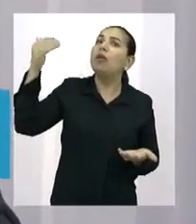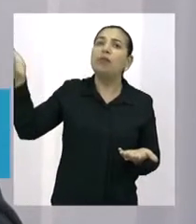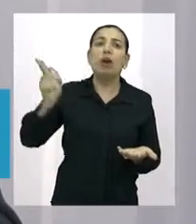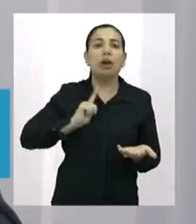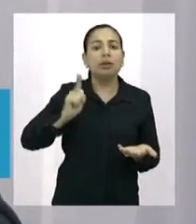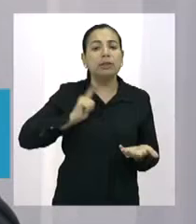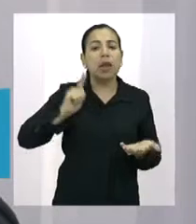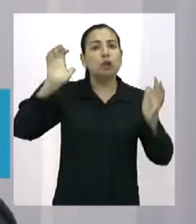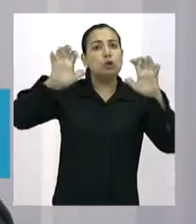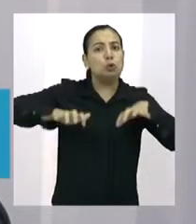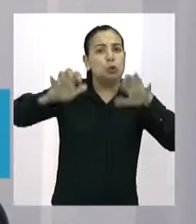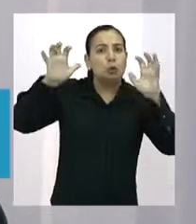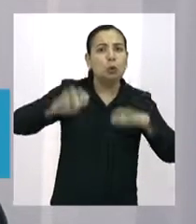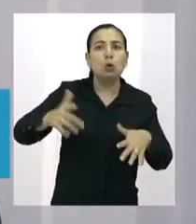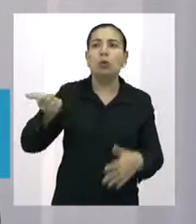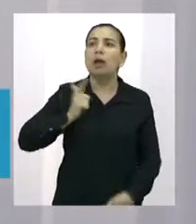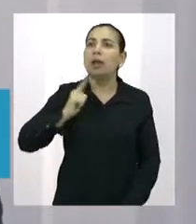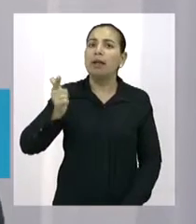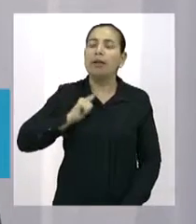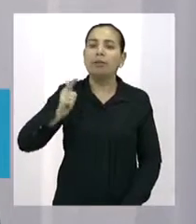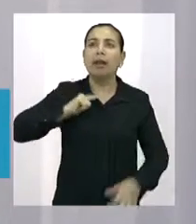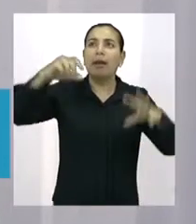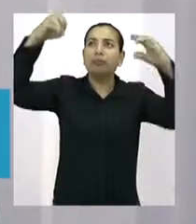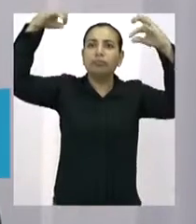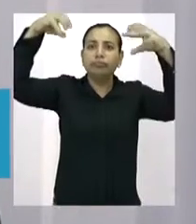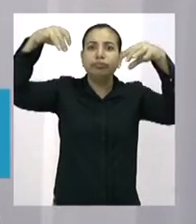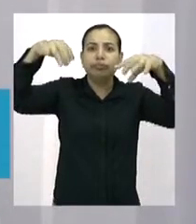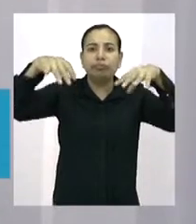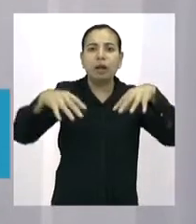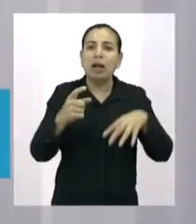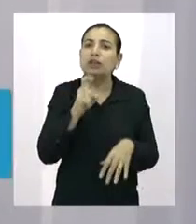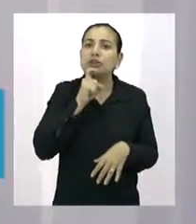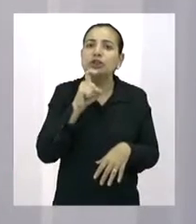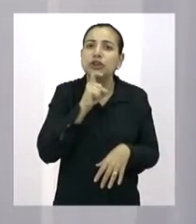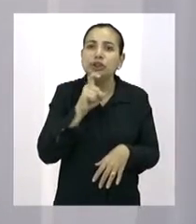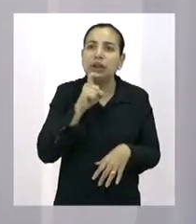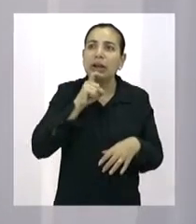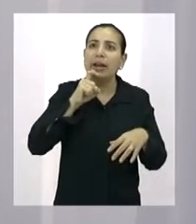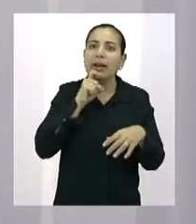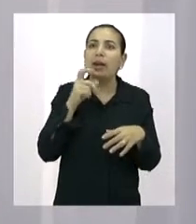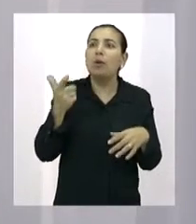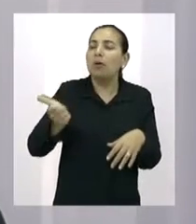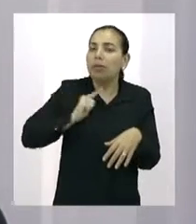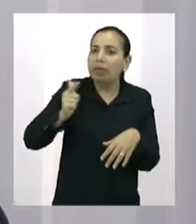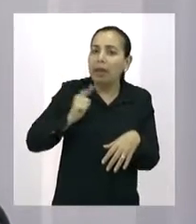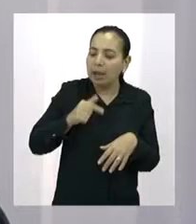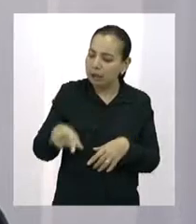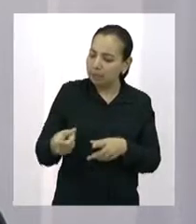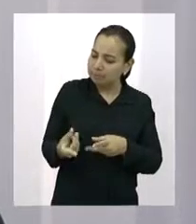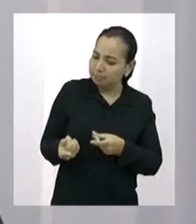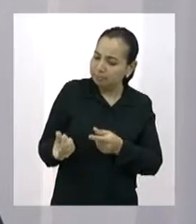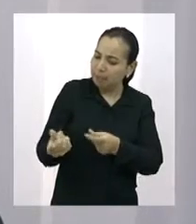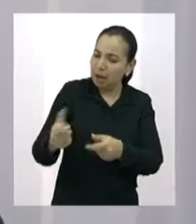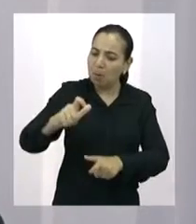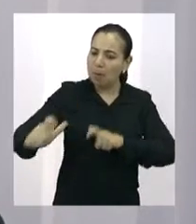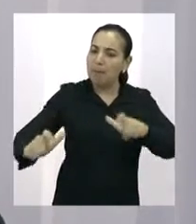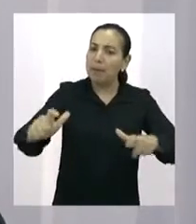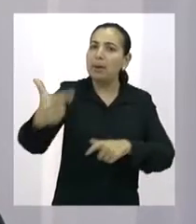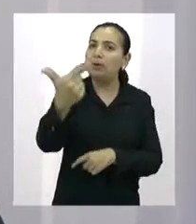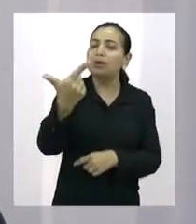chover à vontade, está lá o asfalto, é um tapete. Nos Estados Unidos, da mesma maneira. Você não vê mondrongos no